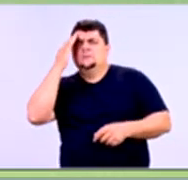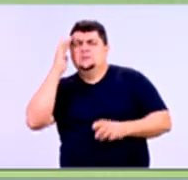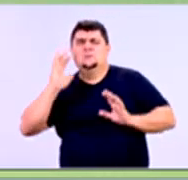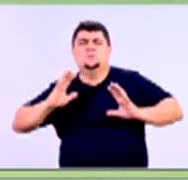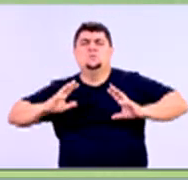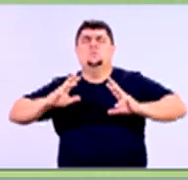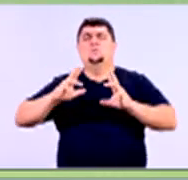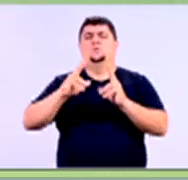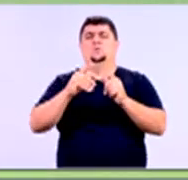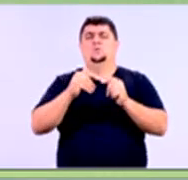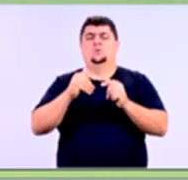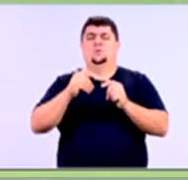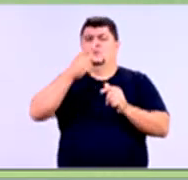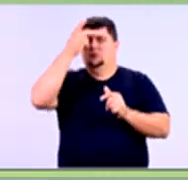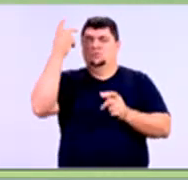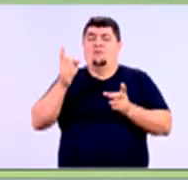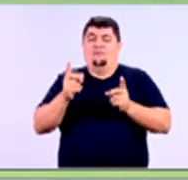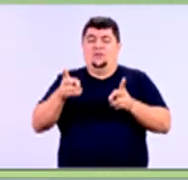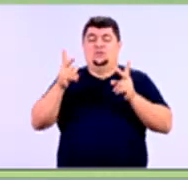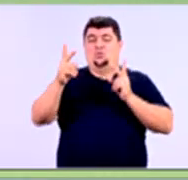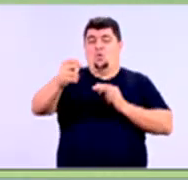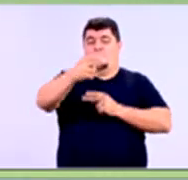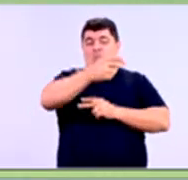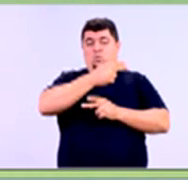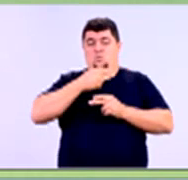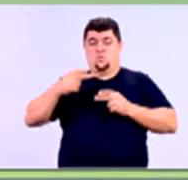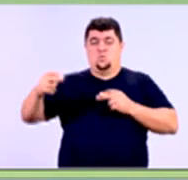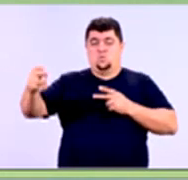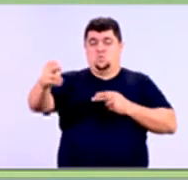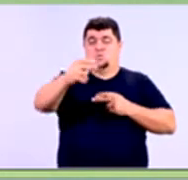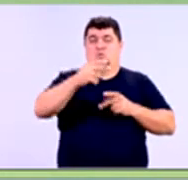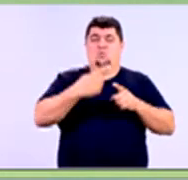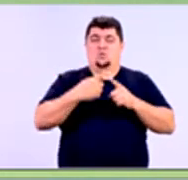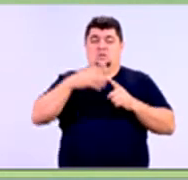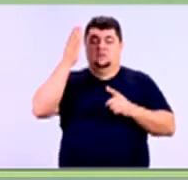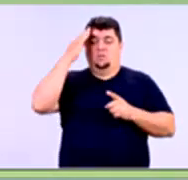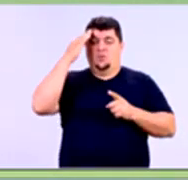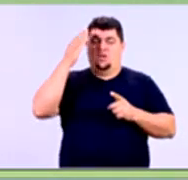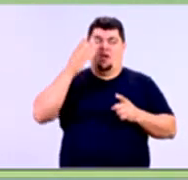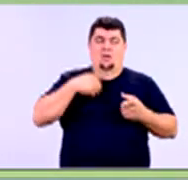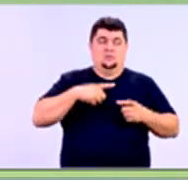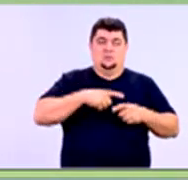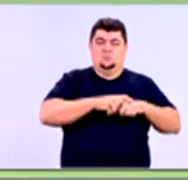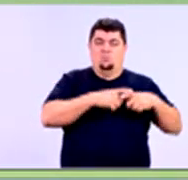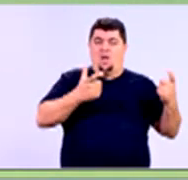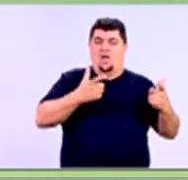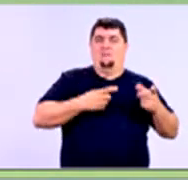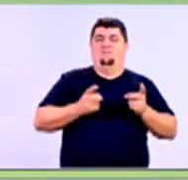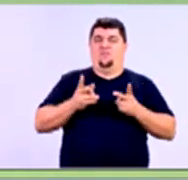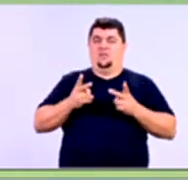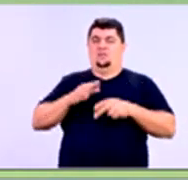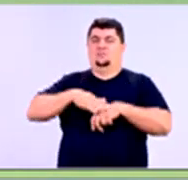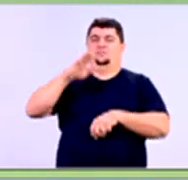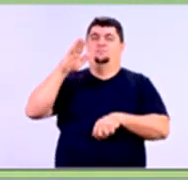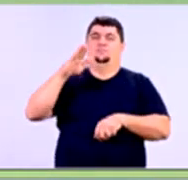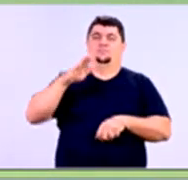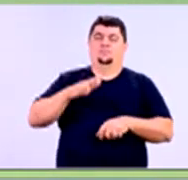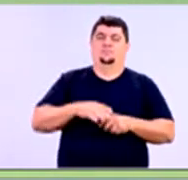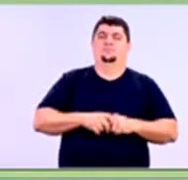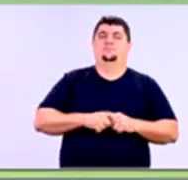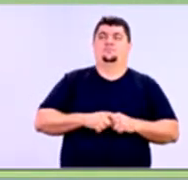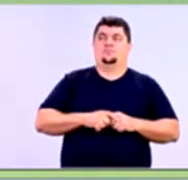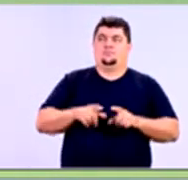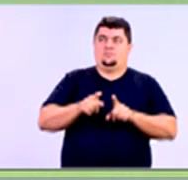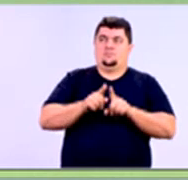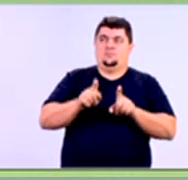concorrentes e entender qual é o momento para você investir mais, para você não ficar sem produto e não perder no seu produto. Além disso,